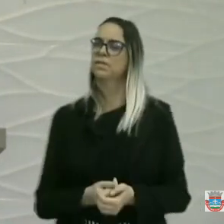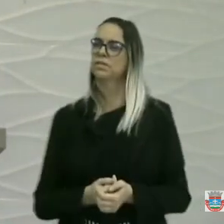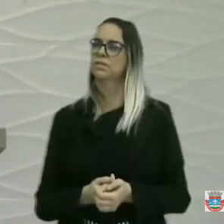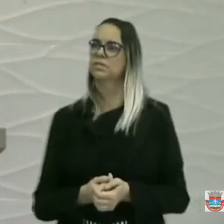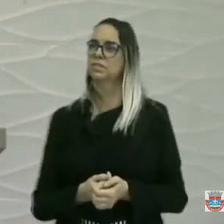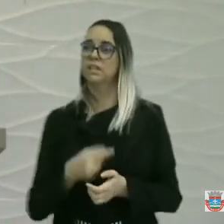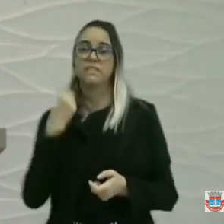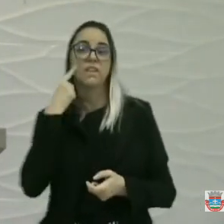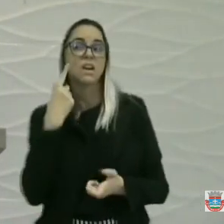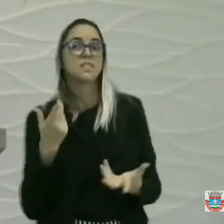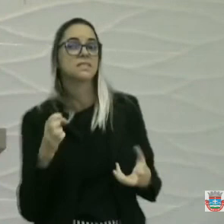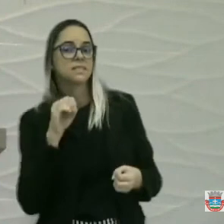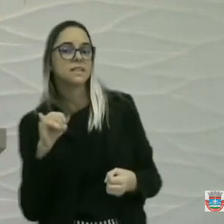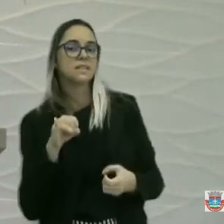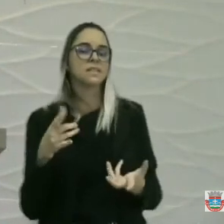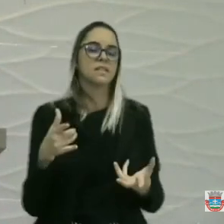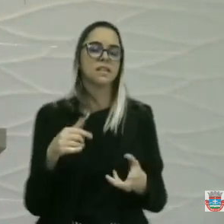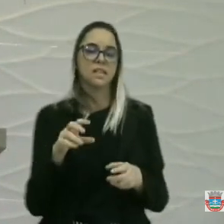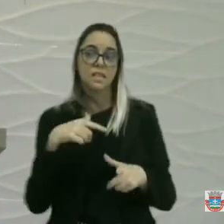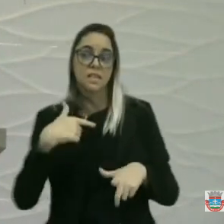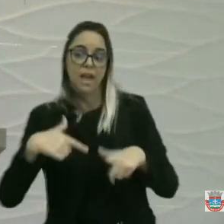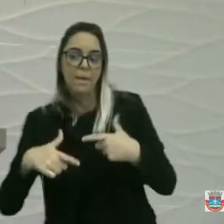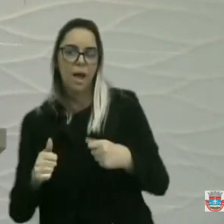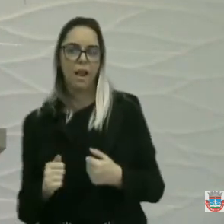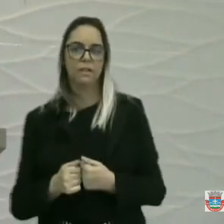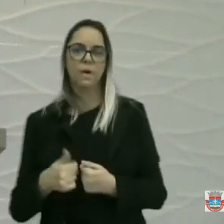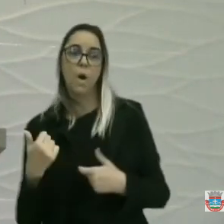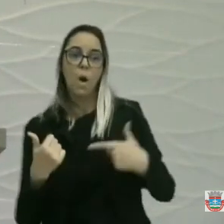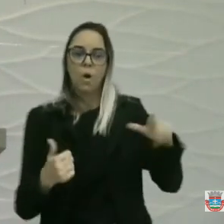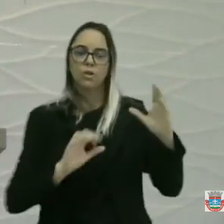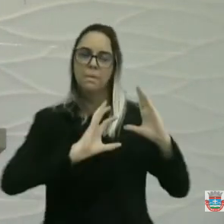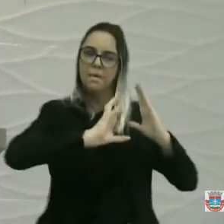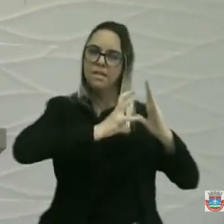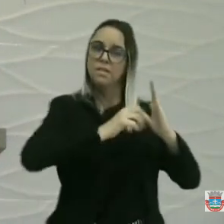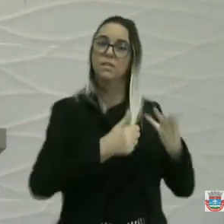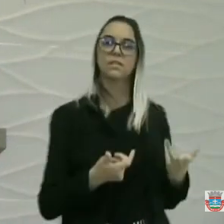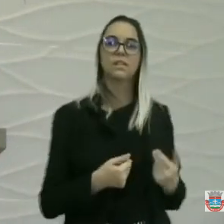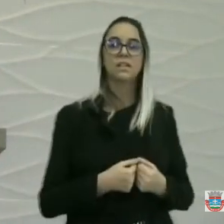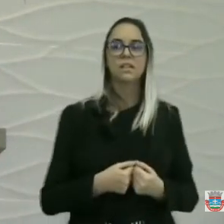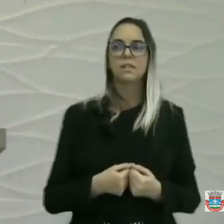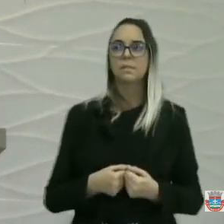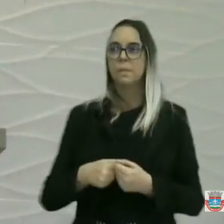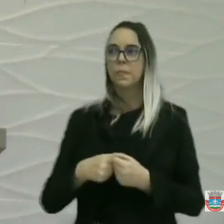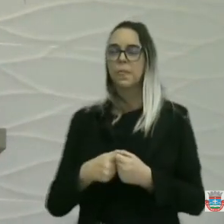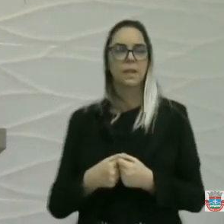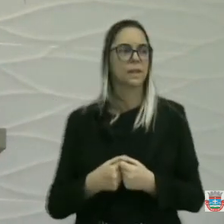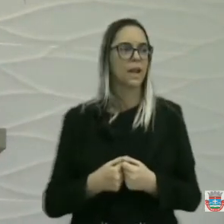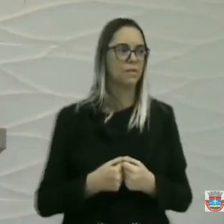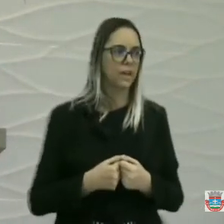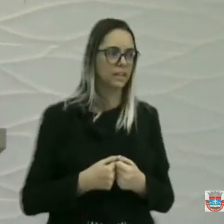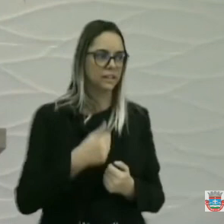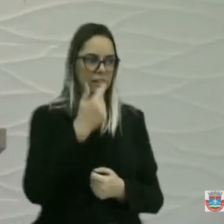trocou por algum emprego, por outro partido. Abre o ninho da raposa, João Medeiros.